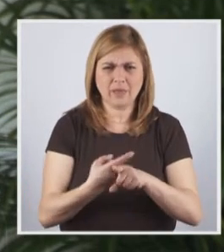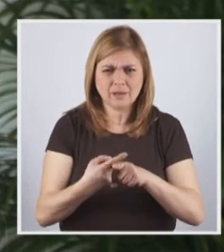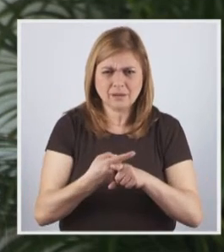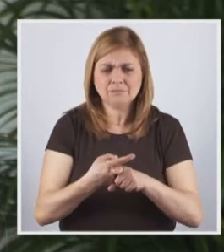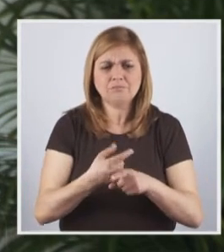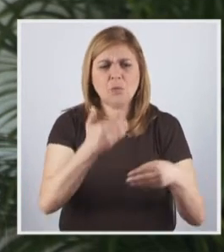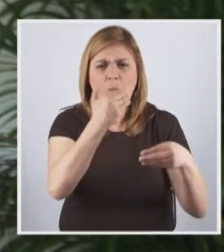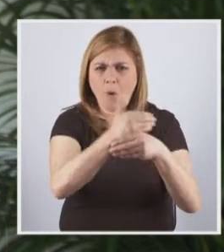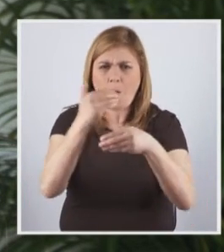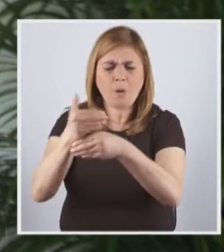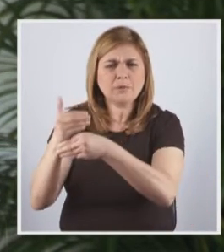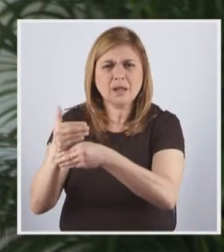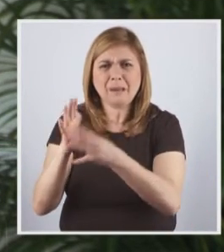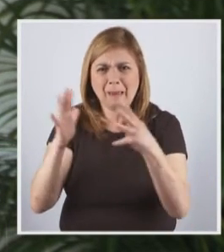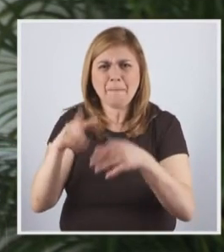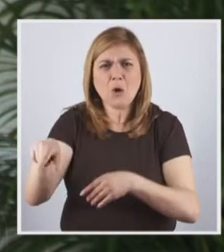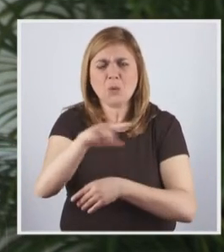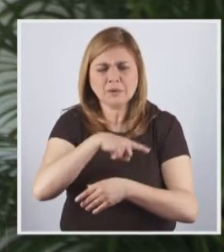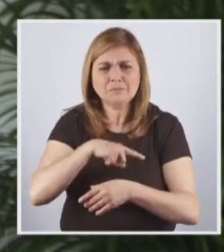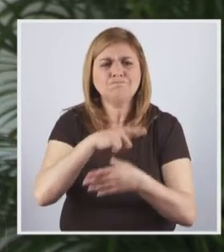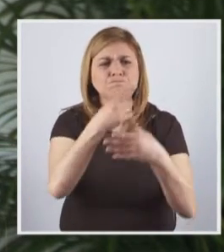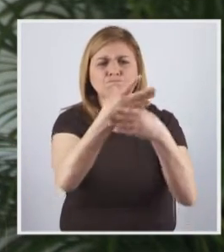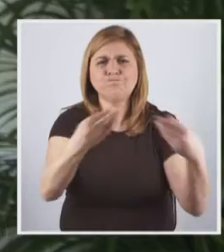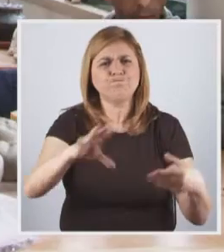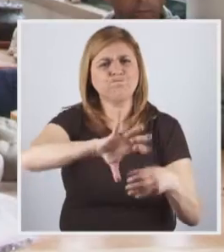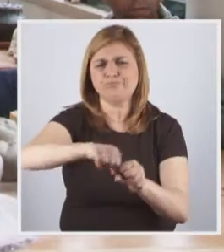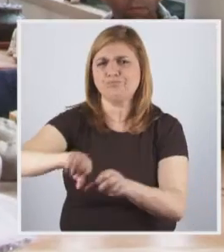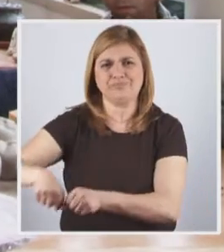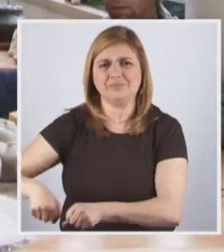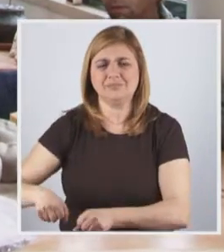parte dos obstáculos se destroem.